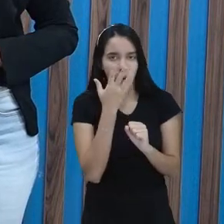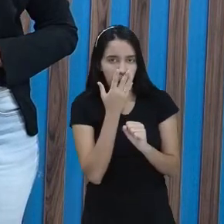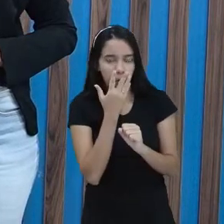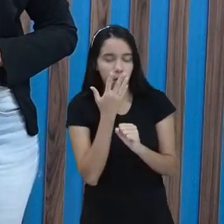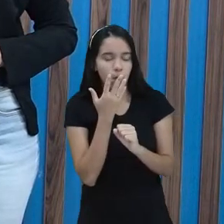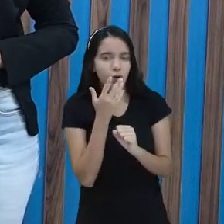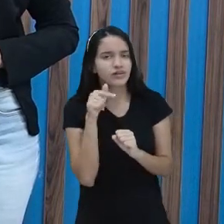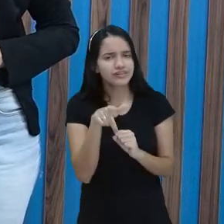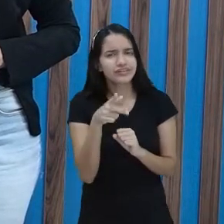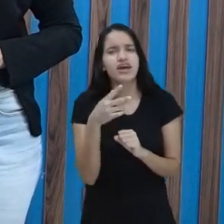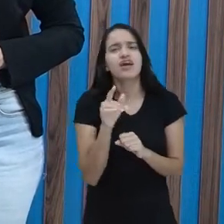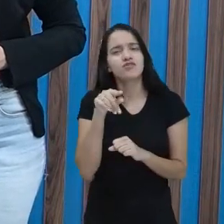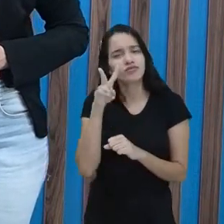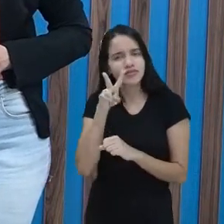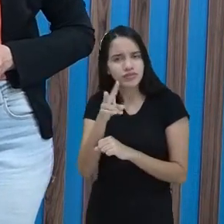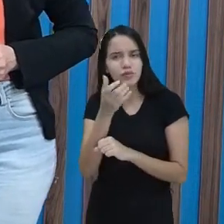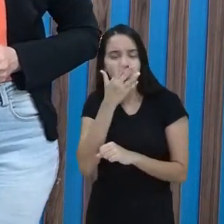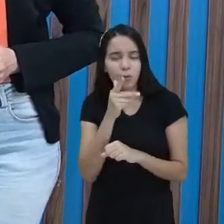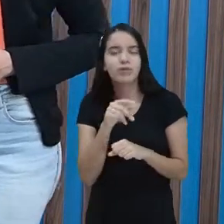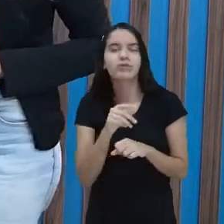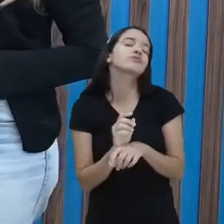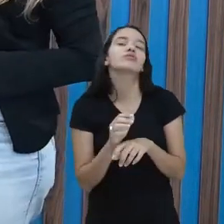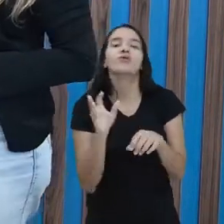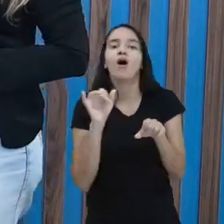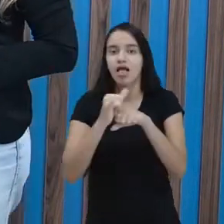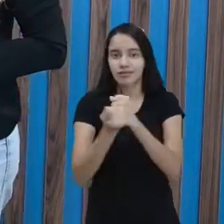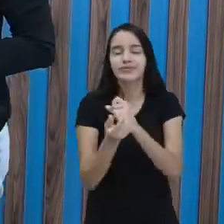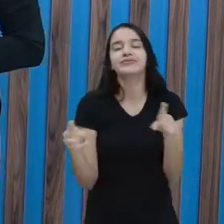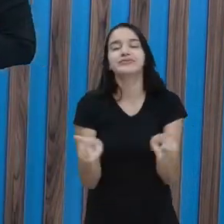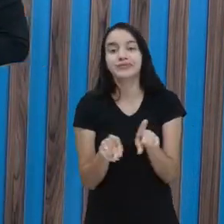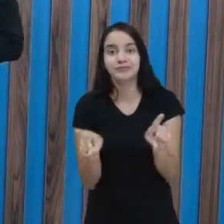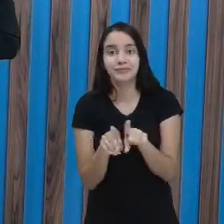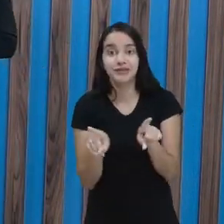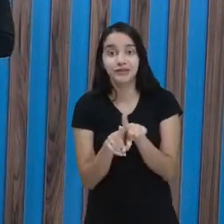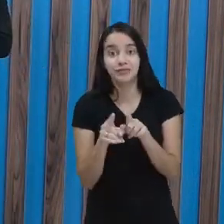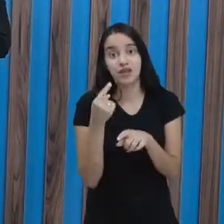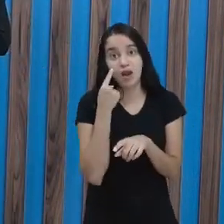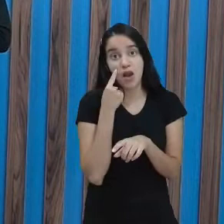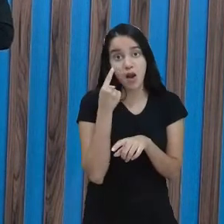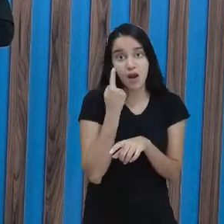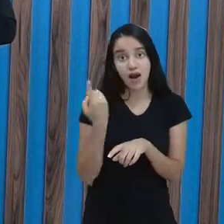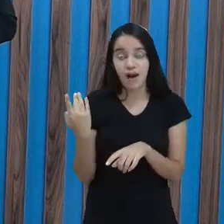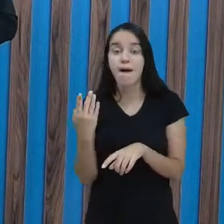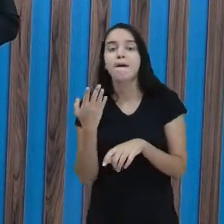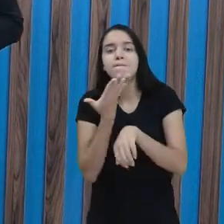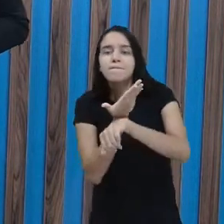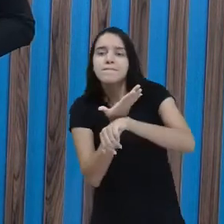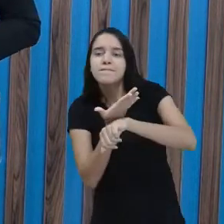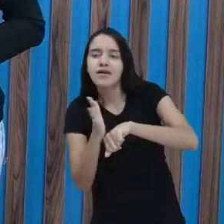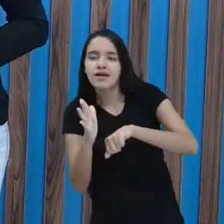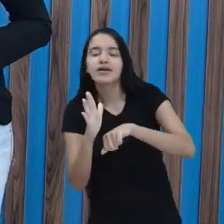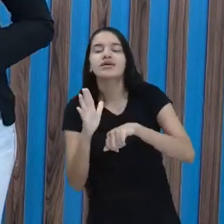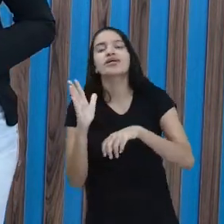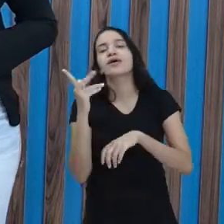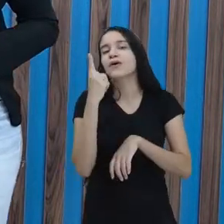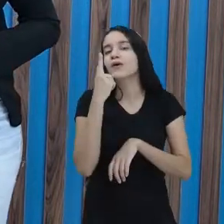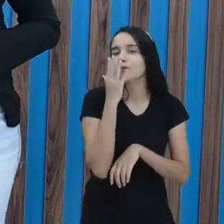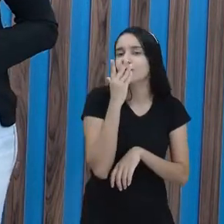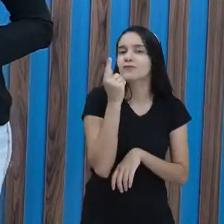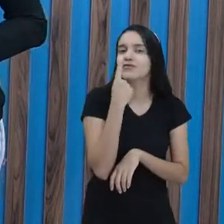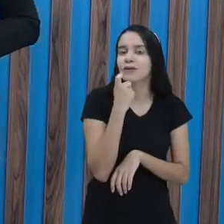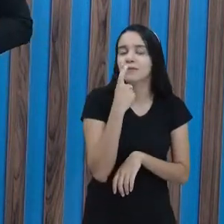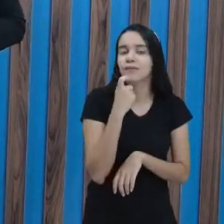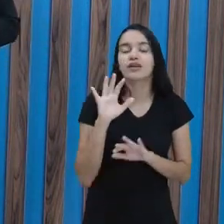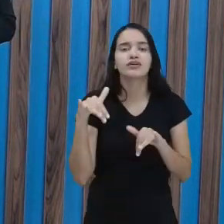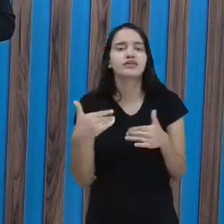você viu que cor também é adjetivo. Então, aquela rosa de lá é branca. Essa daqui é vermelha.